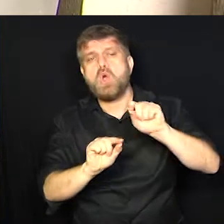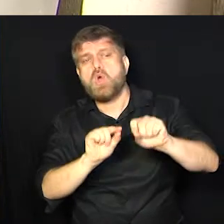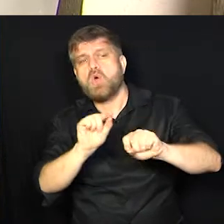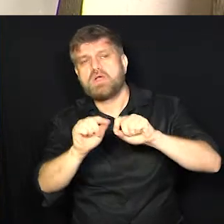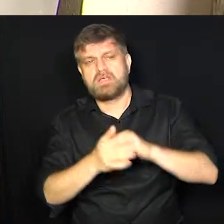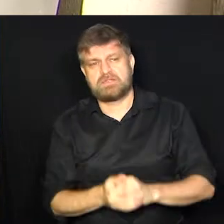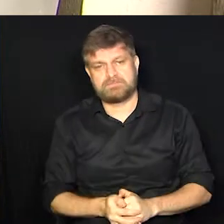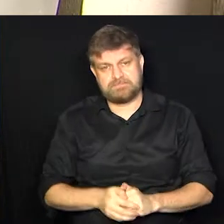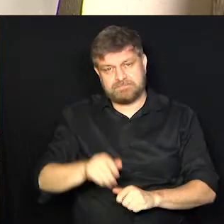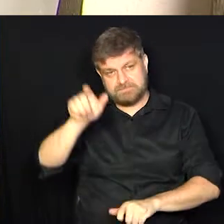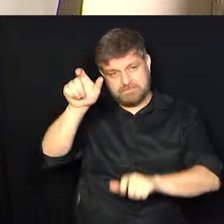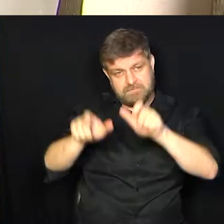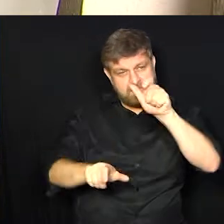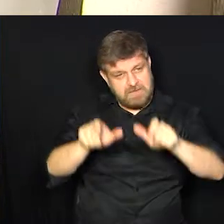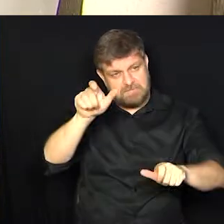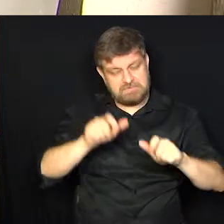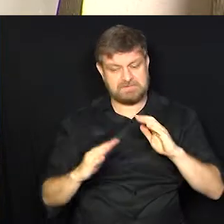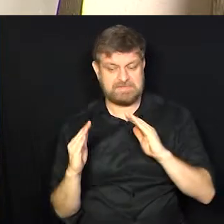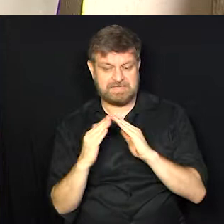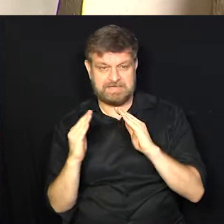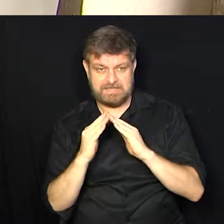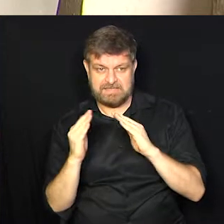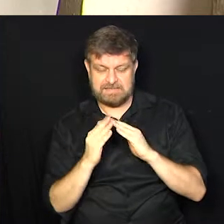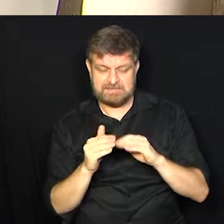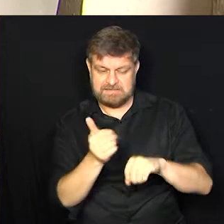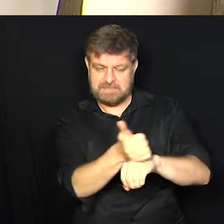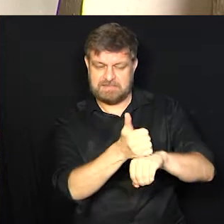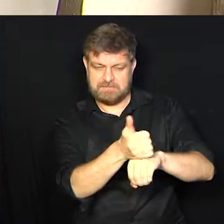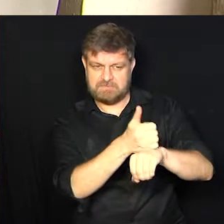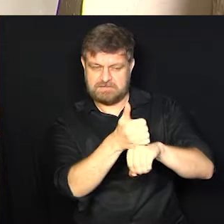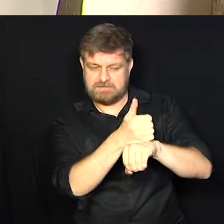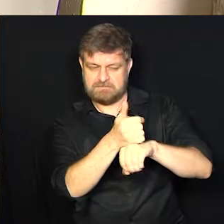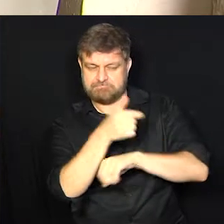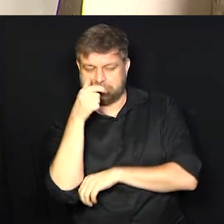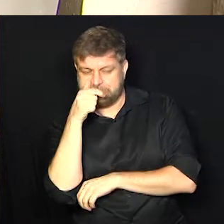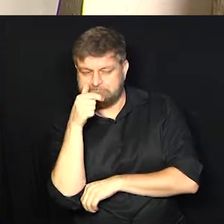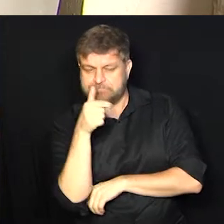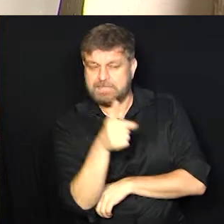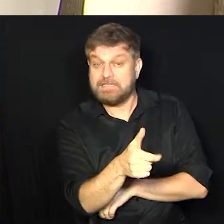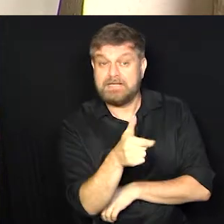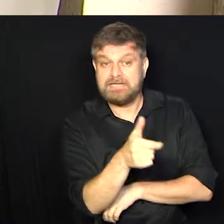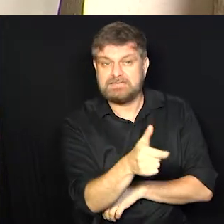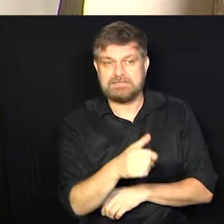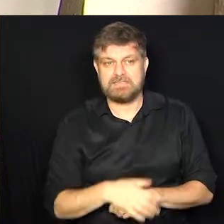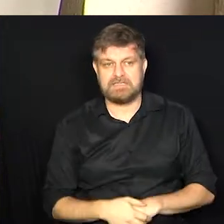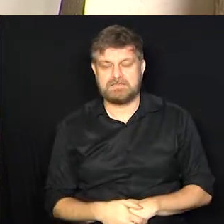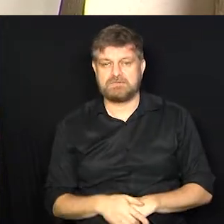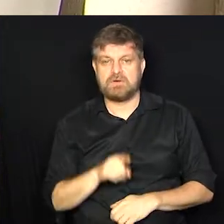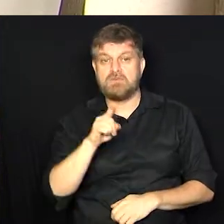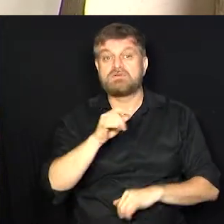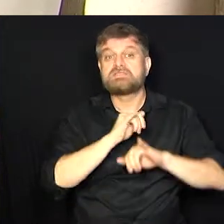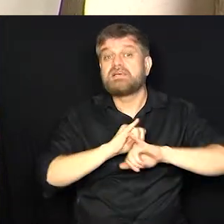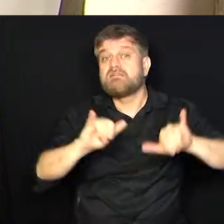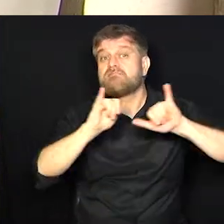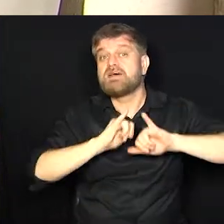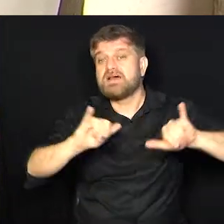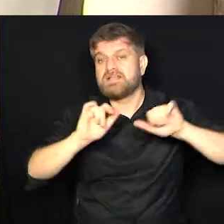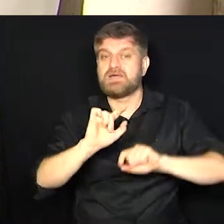Pro pessoal que tá em casa, interessado, de repente, em seguir essa profissão, tá? O que você falaria?